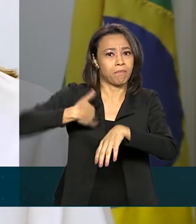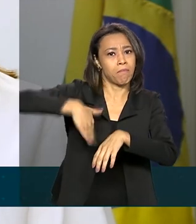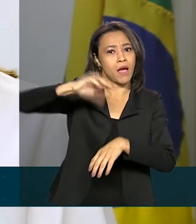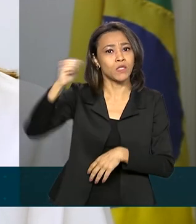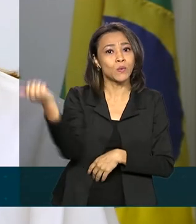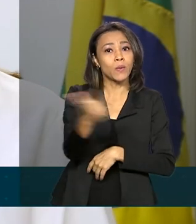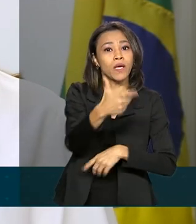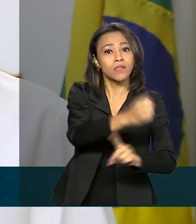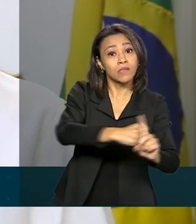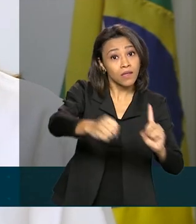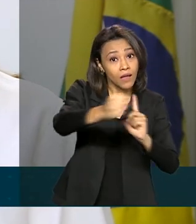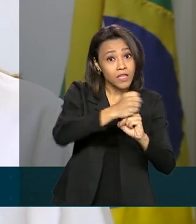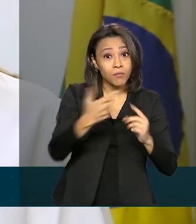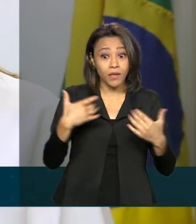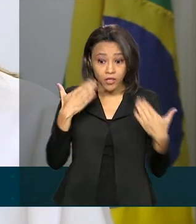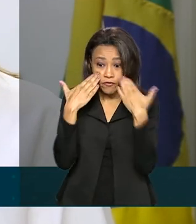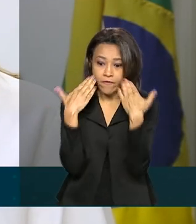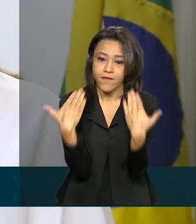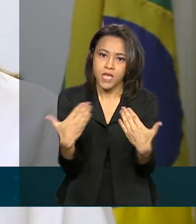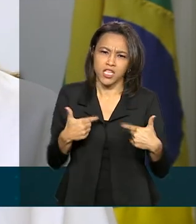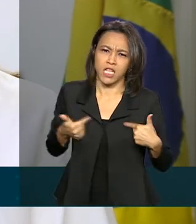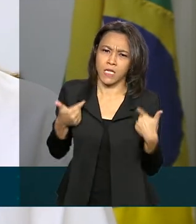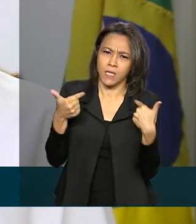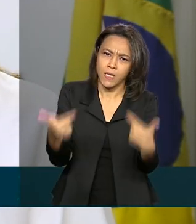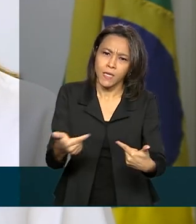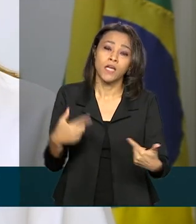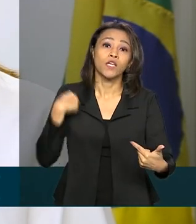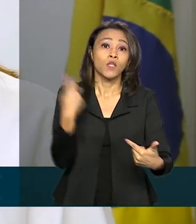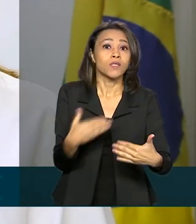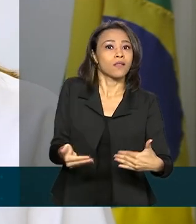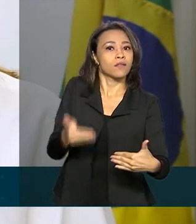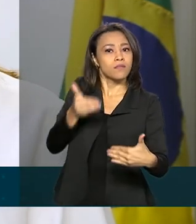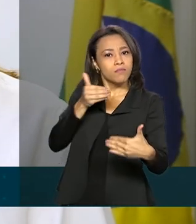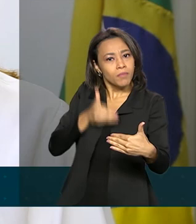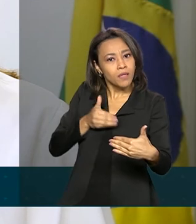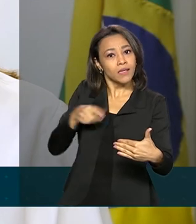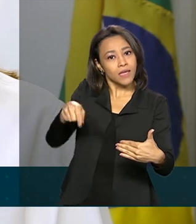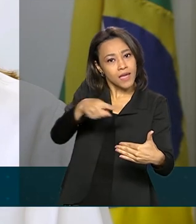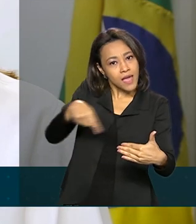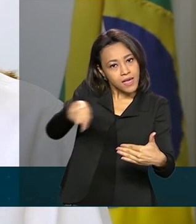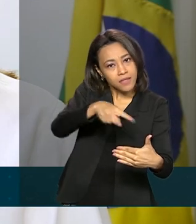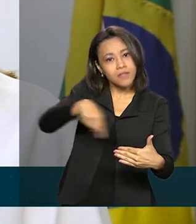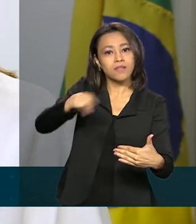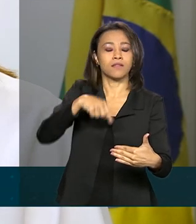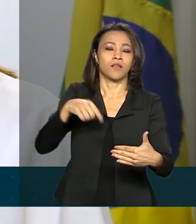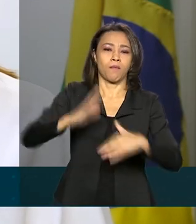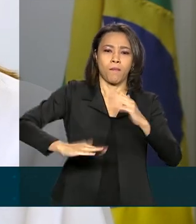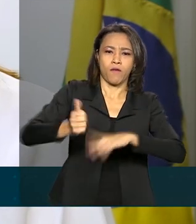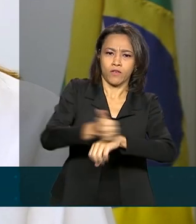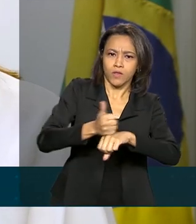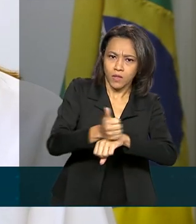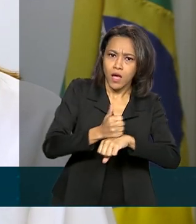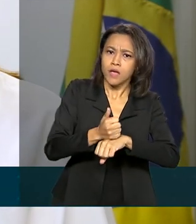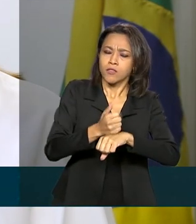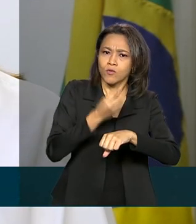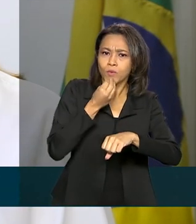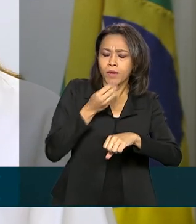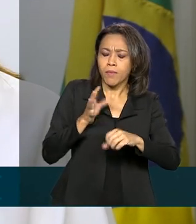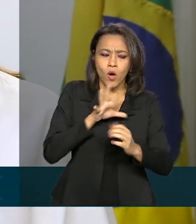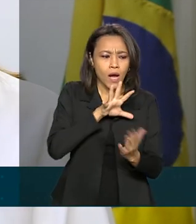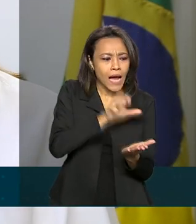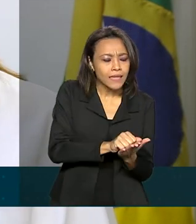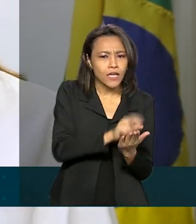de maneira geral. E nós nos antecipamos, deixando que esses profissionais pudessem estar num grande cadastro nacional